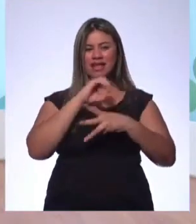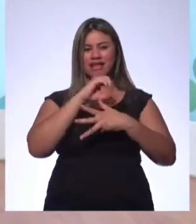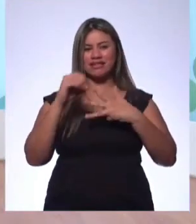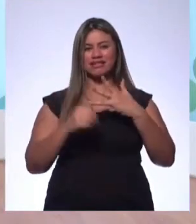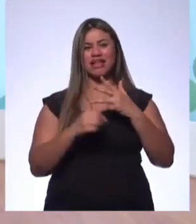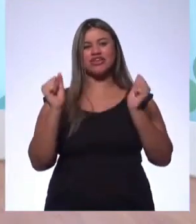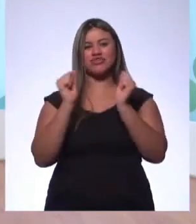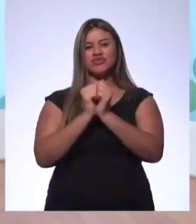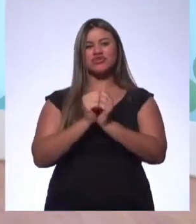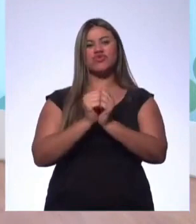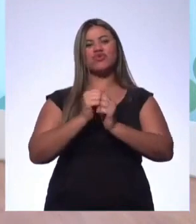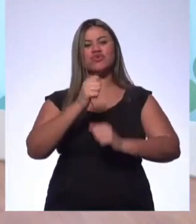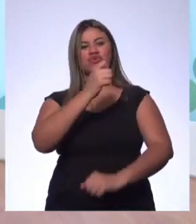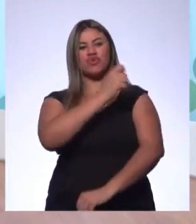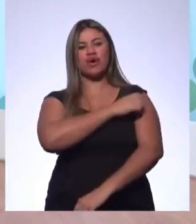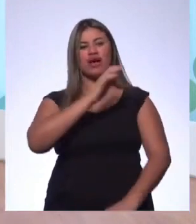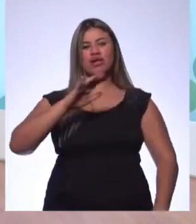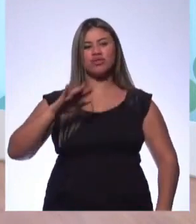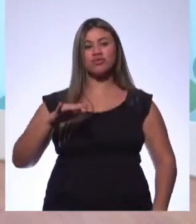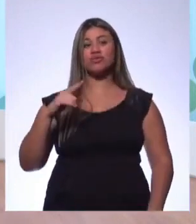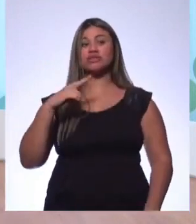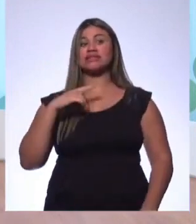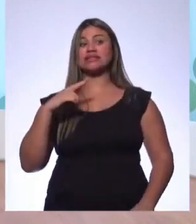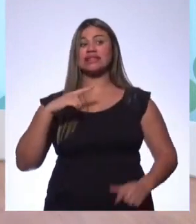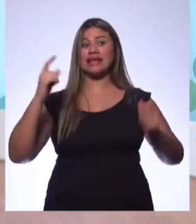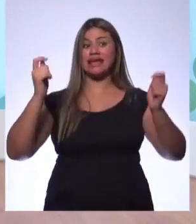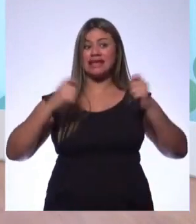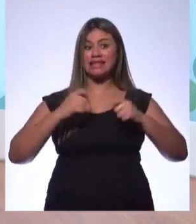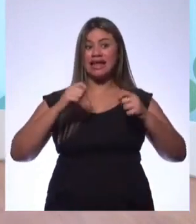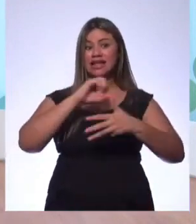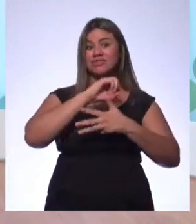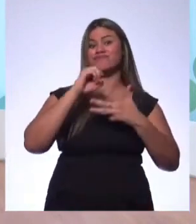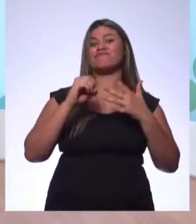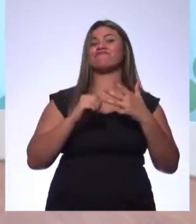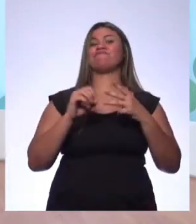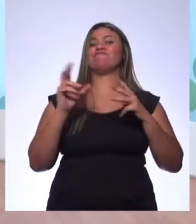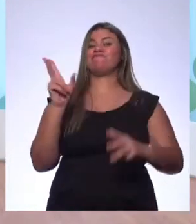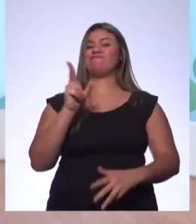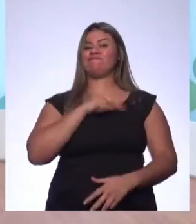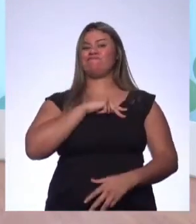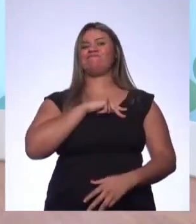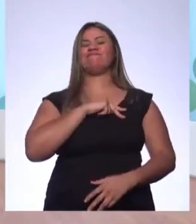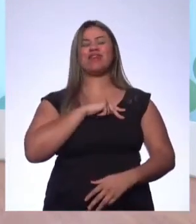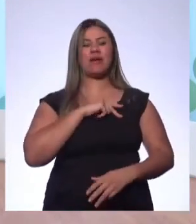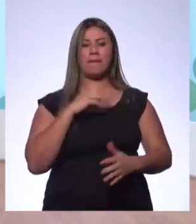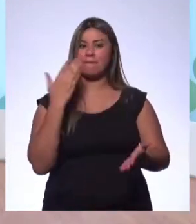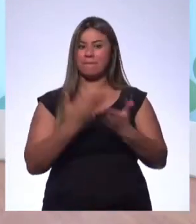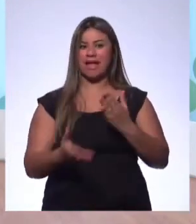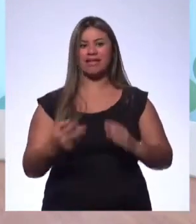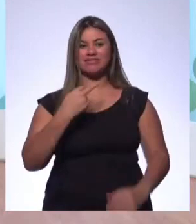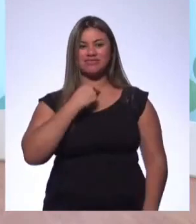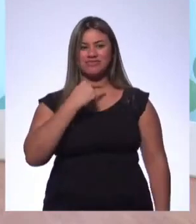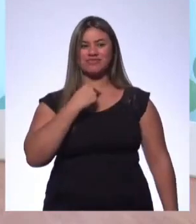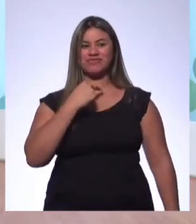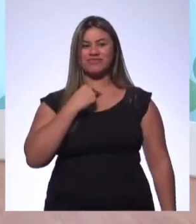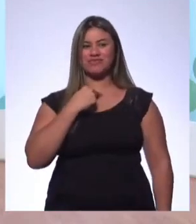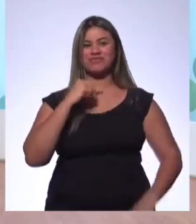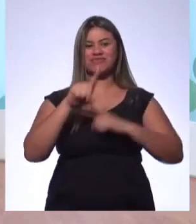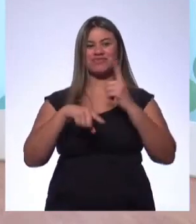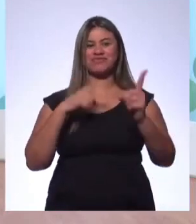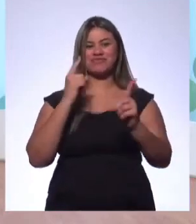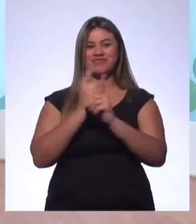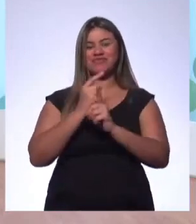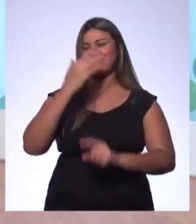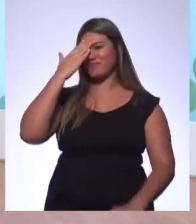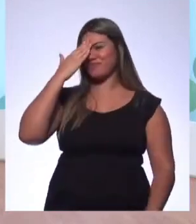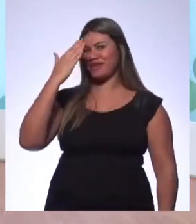participação dos alunos. Estou muito ansiosa. possíveis do Enem. Nossa, aula maravilhosa. Estou ansiosa por essa aula, gente. Até mais.